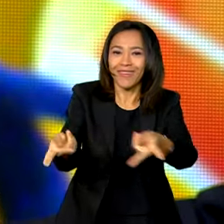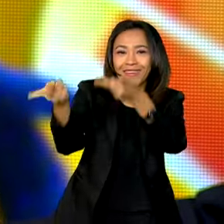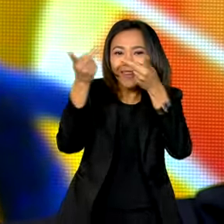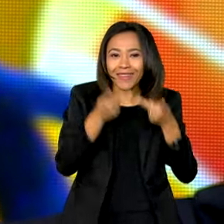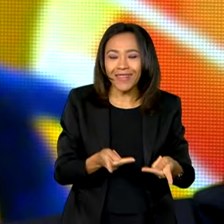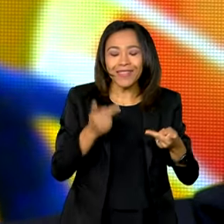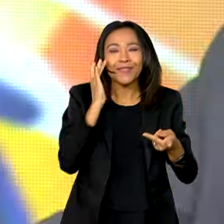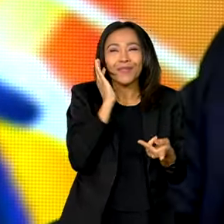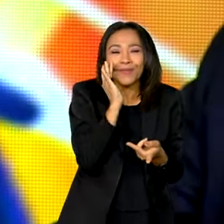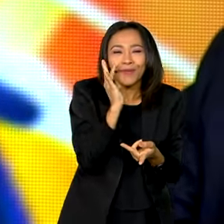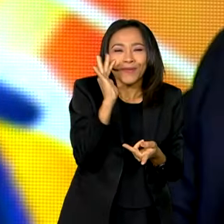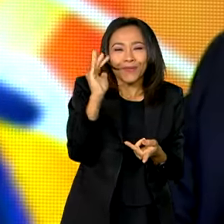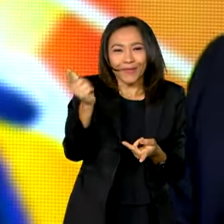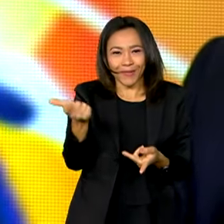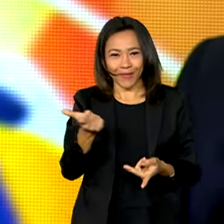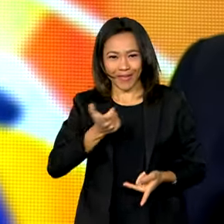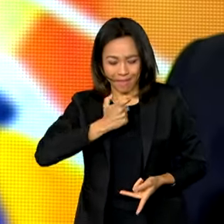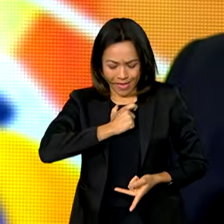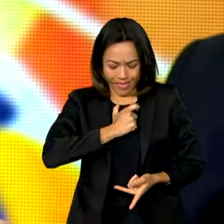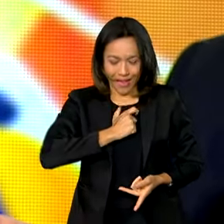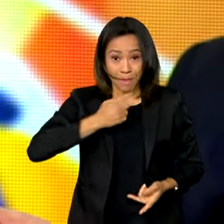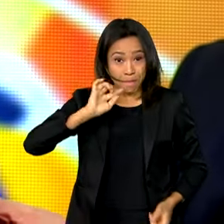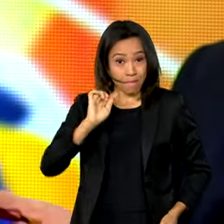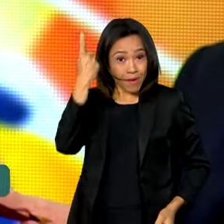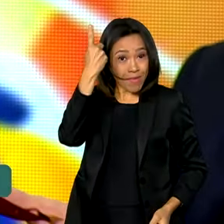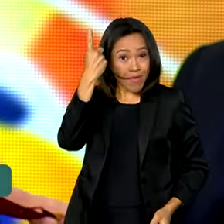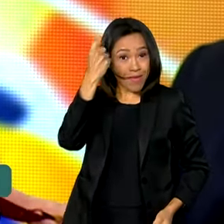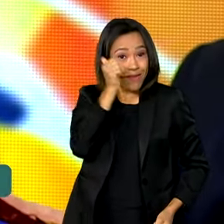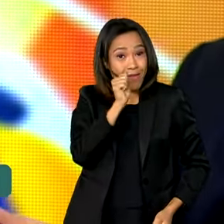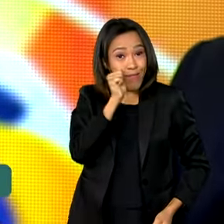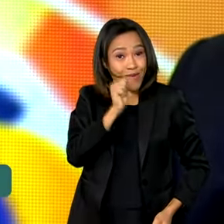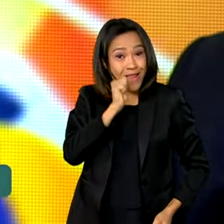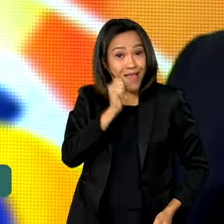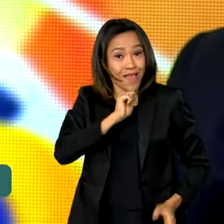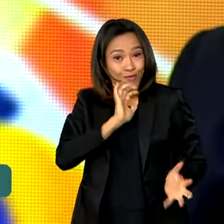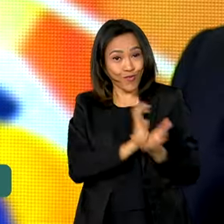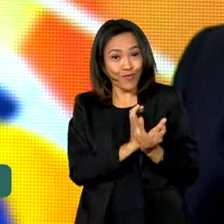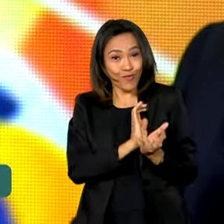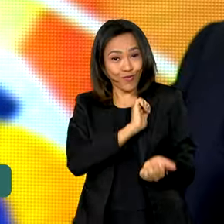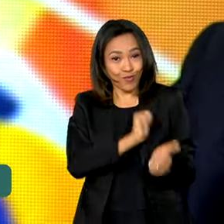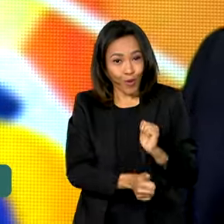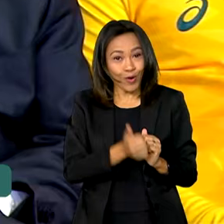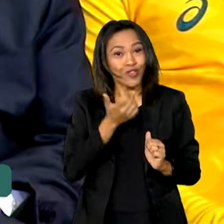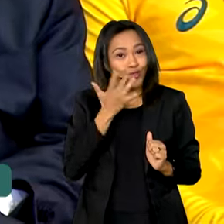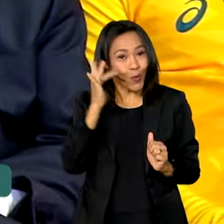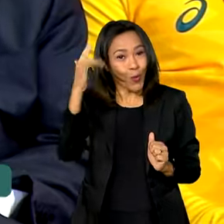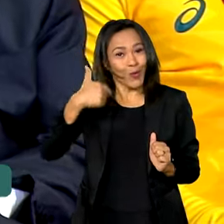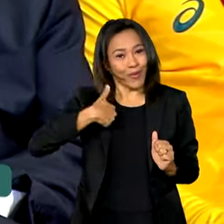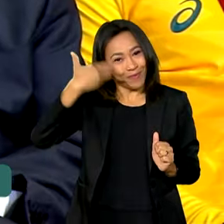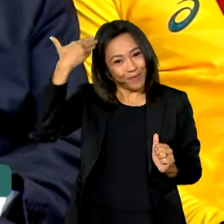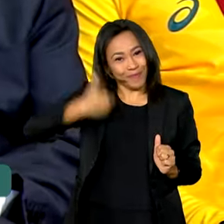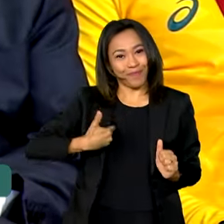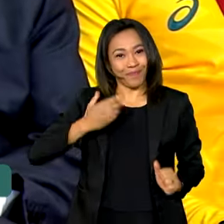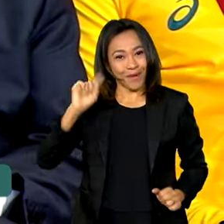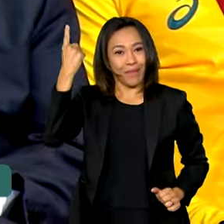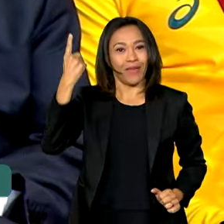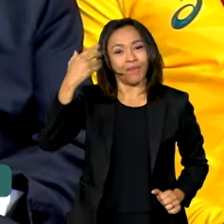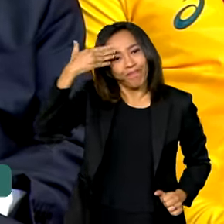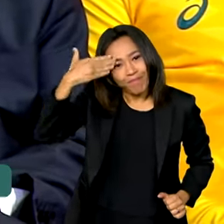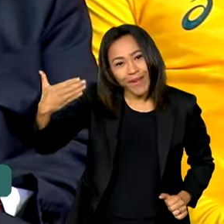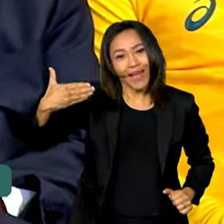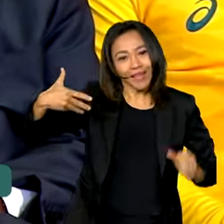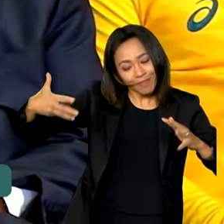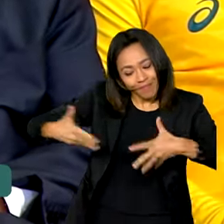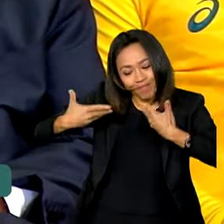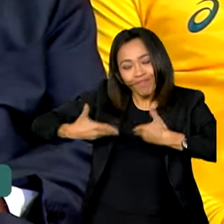sonhada medalha. Fui a primeira mulher a conquistar uma medalha de ouro na nossa modalidade e eu agradeço muito pelo incentivo